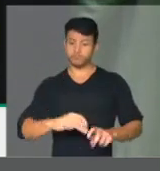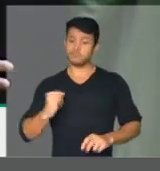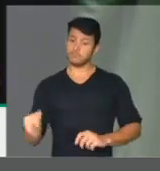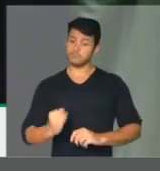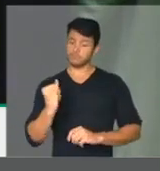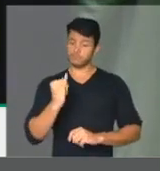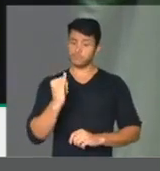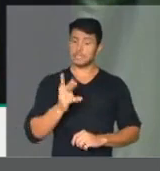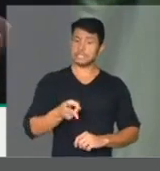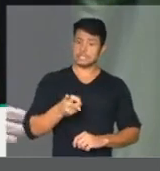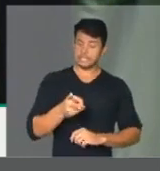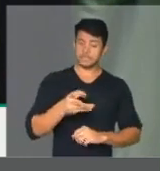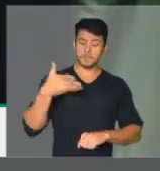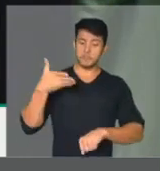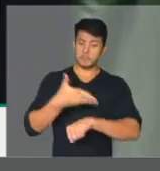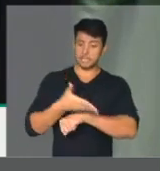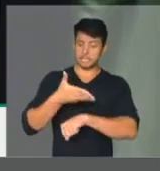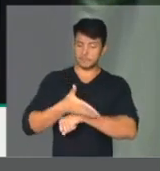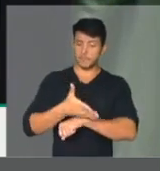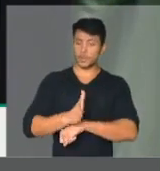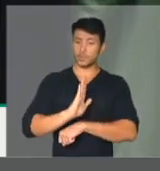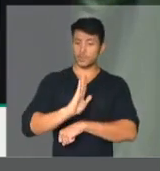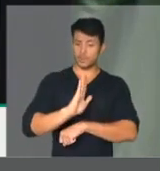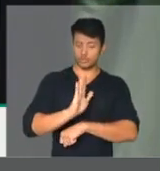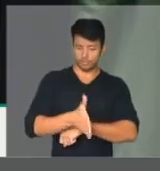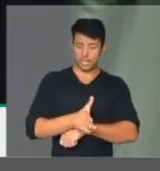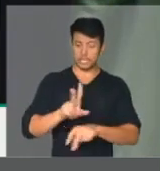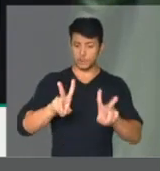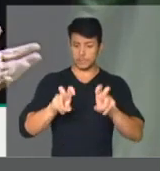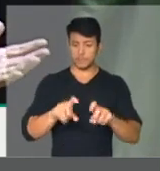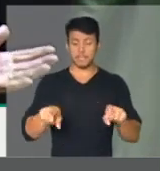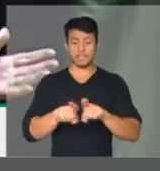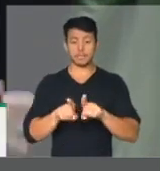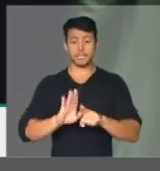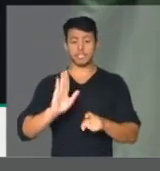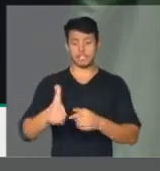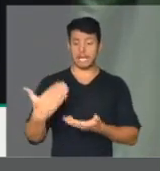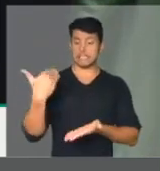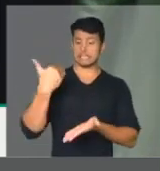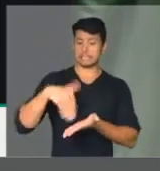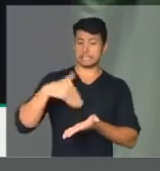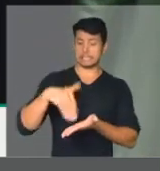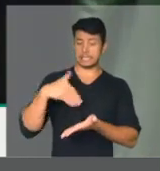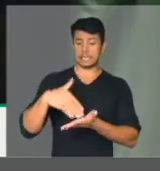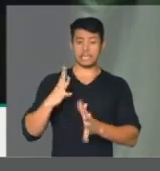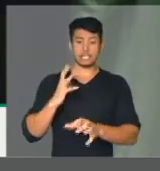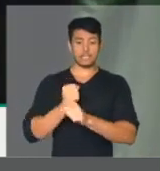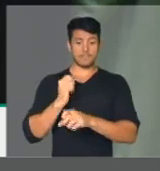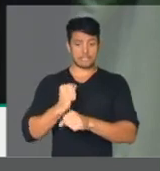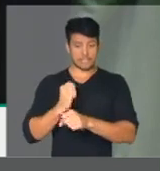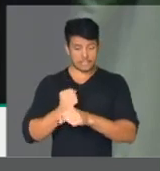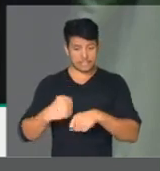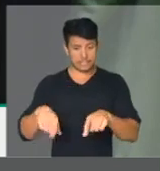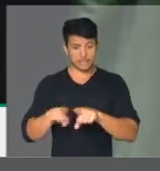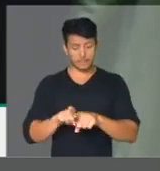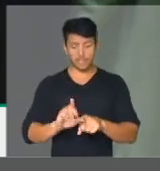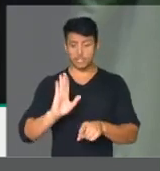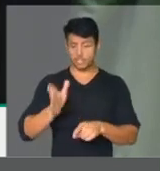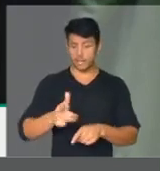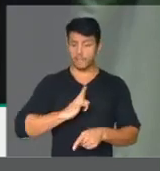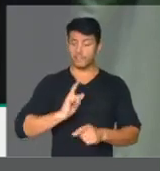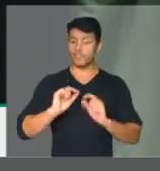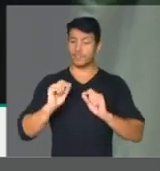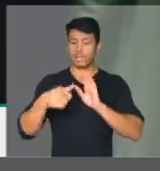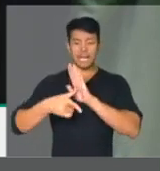participou e participou, foi secretário da Fazenda do Bahia, aliás, também foi o relator da CPI do